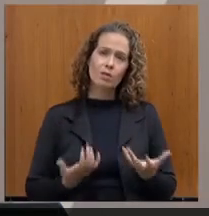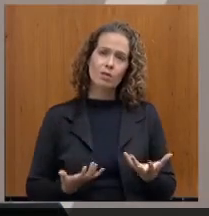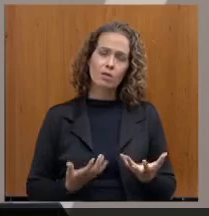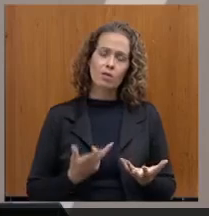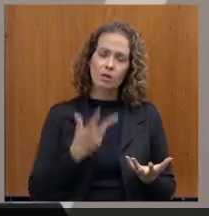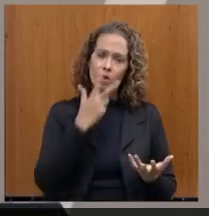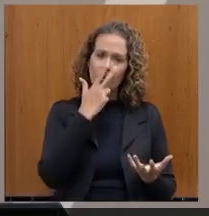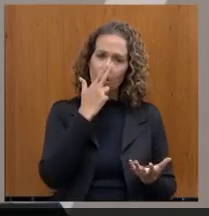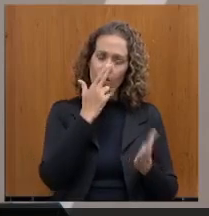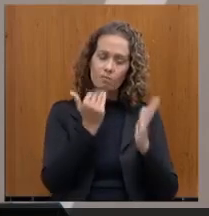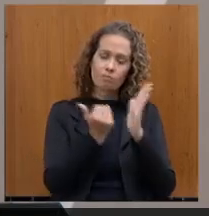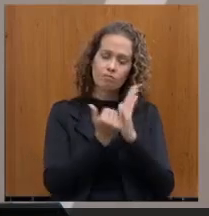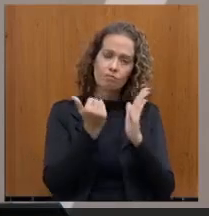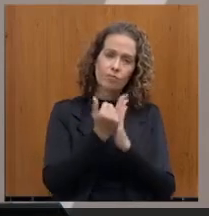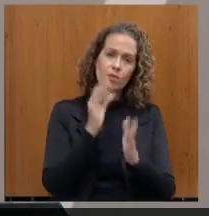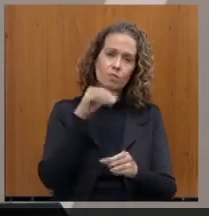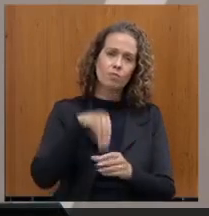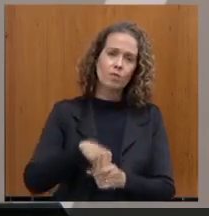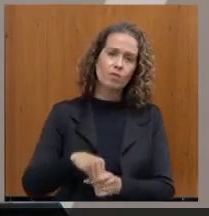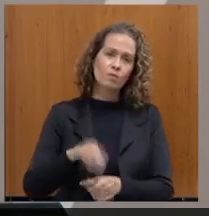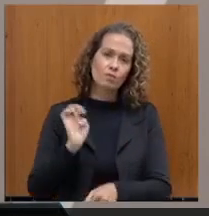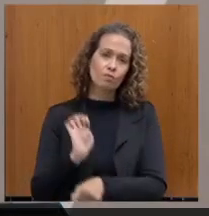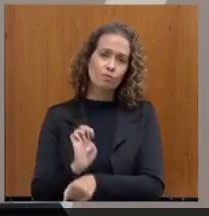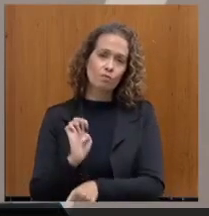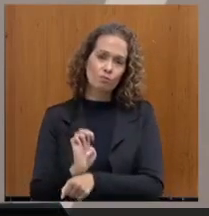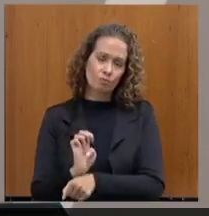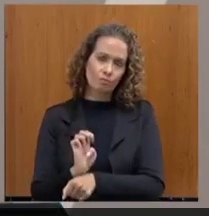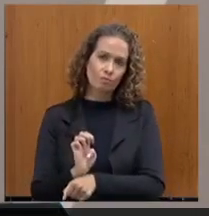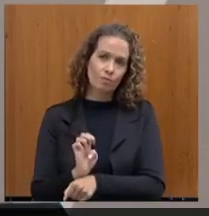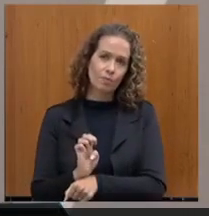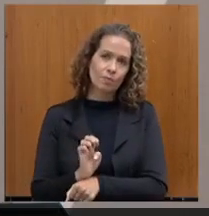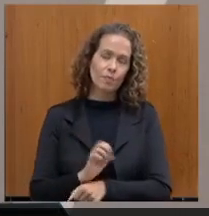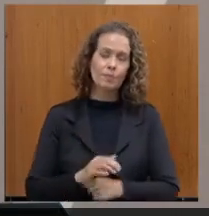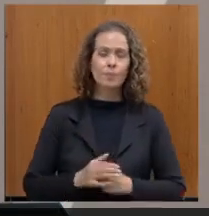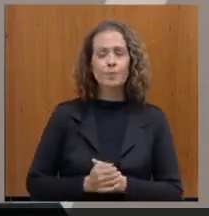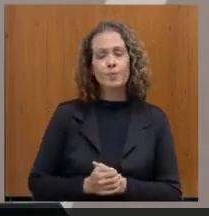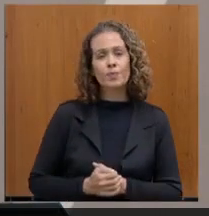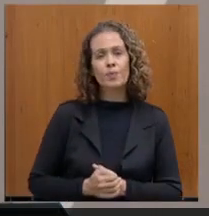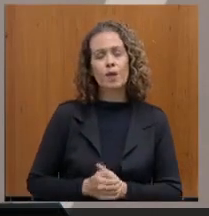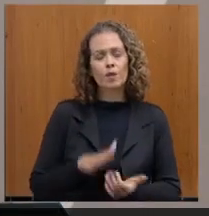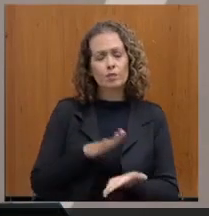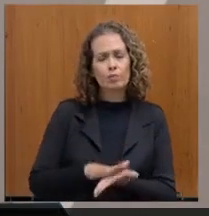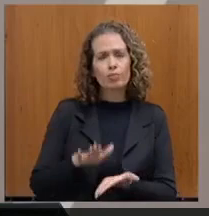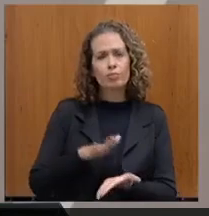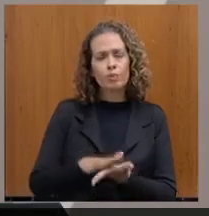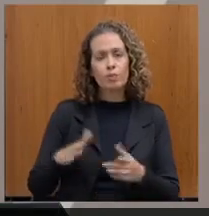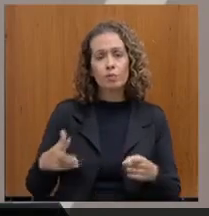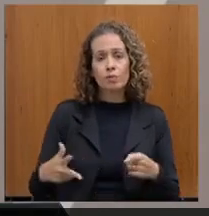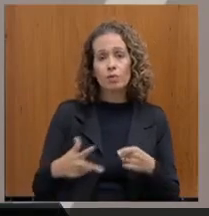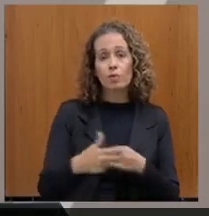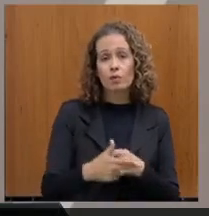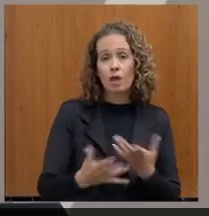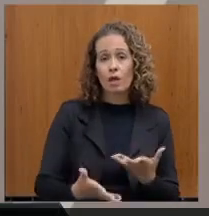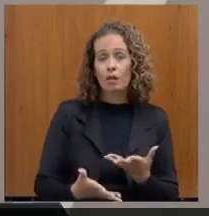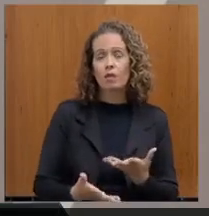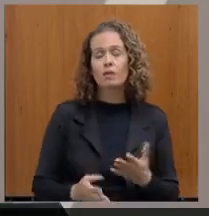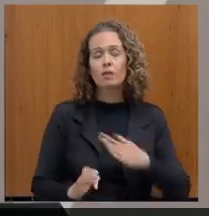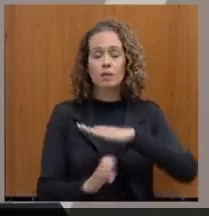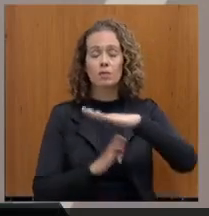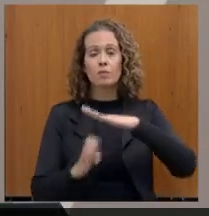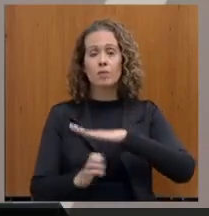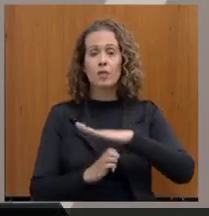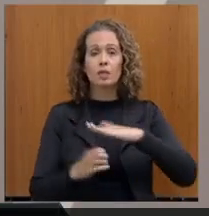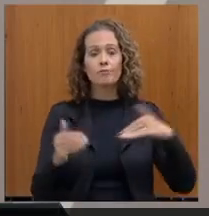nosso Estado, pagar, cortar custos e aumentar a arrecadação e trazer empresas para o nosso Estado.